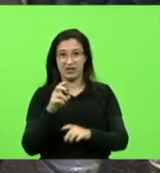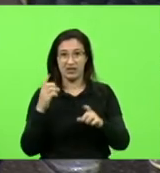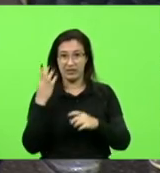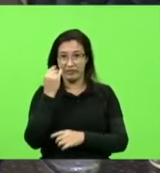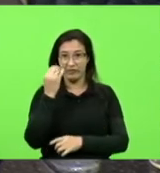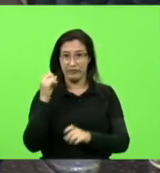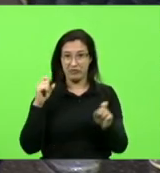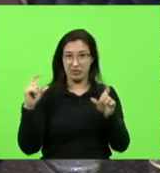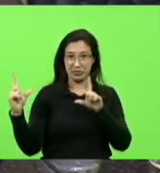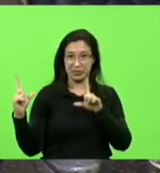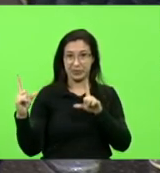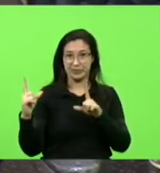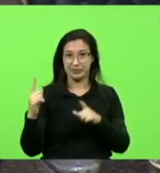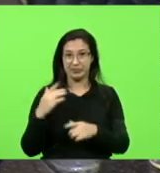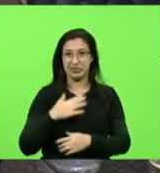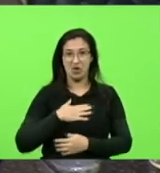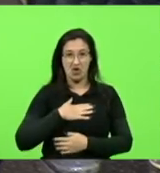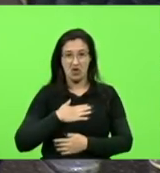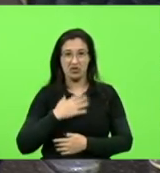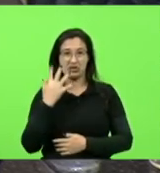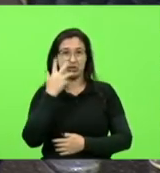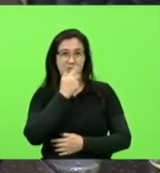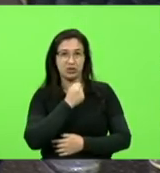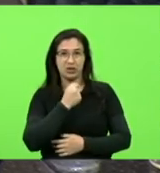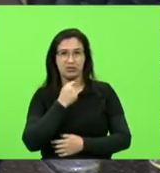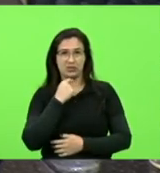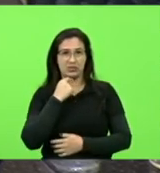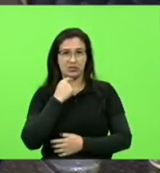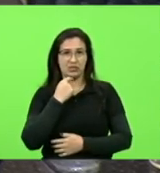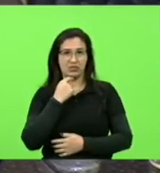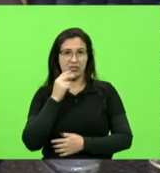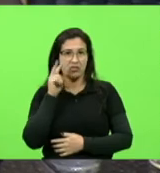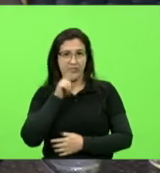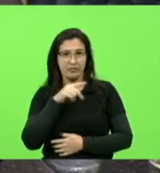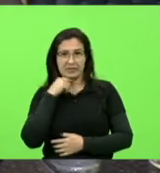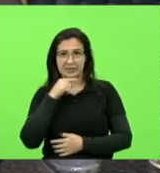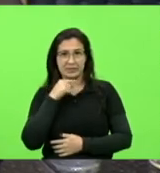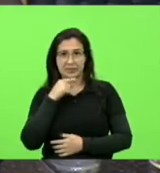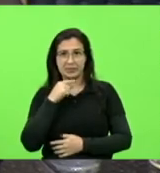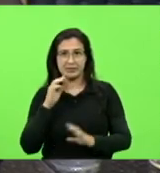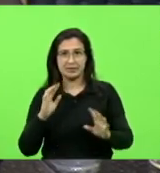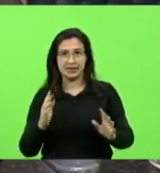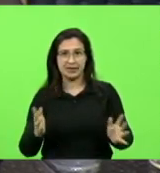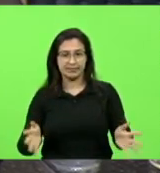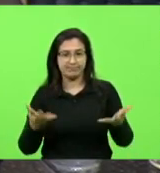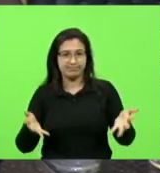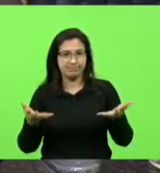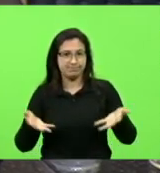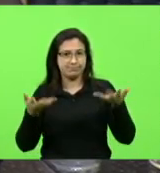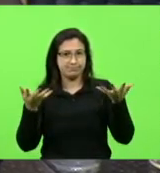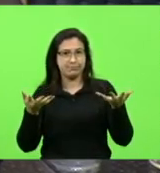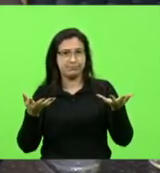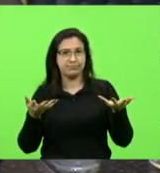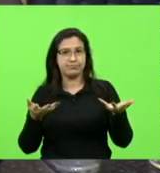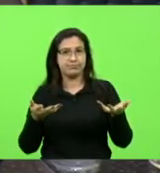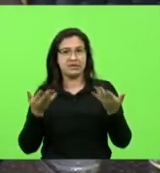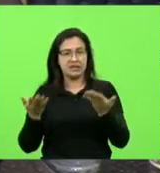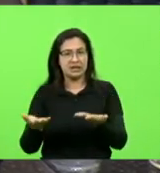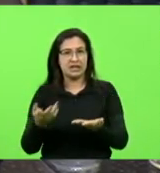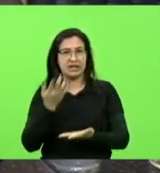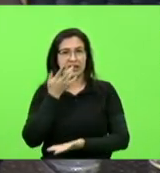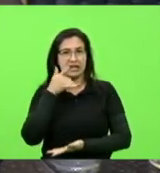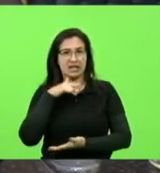e acha bonito, e não consegue ver que uma promoção de erotização de crianças